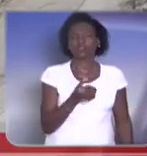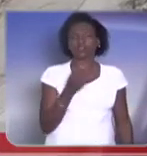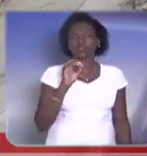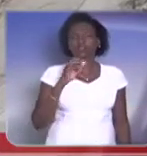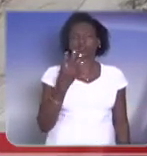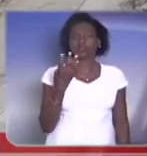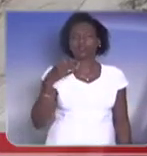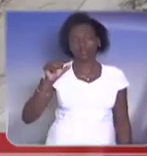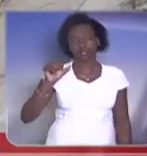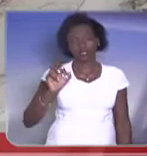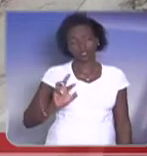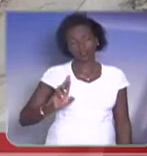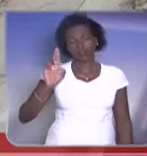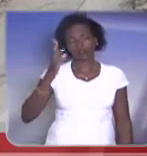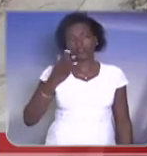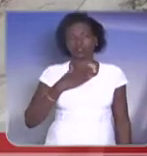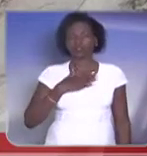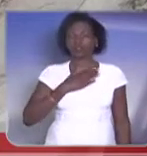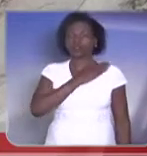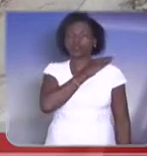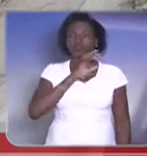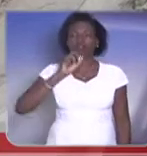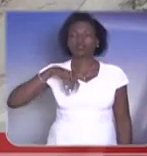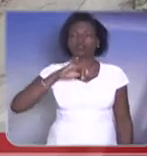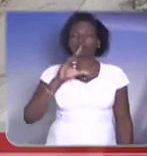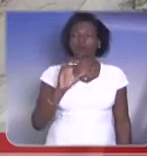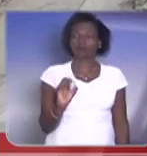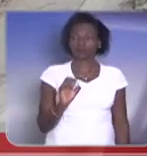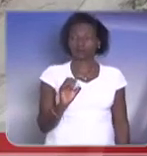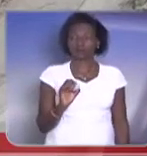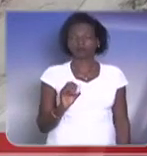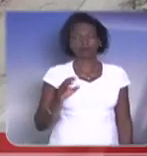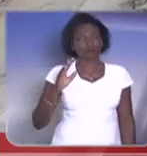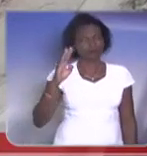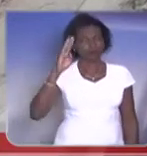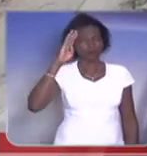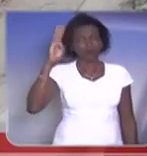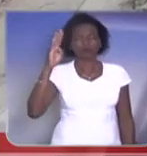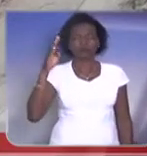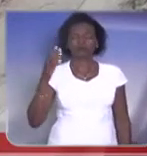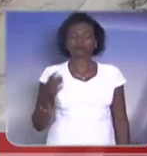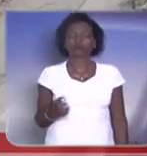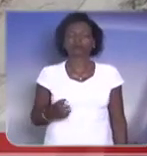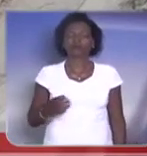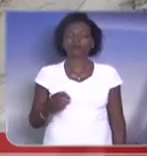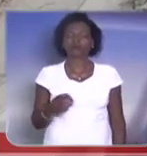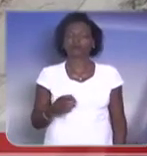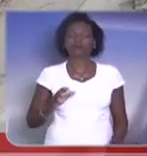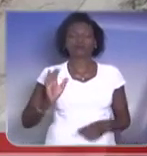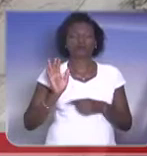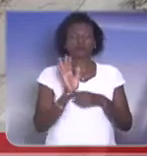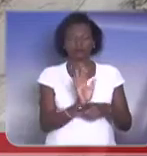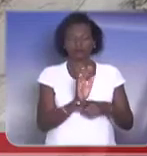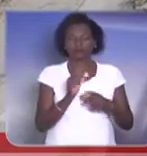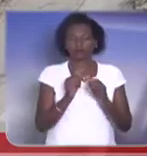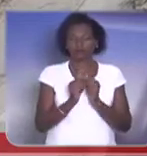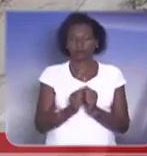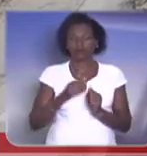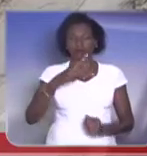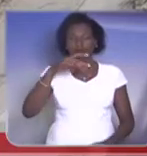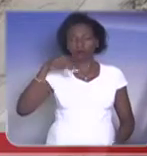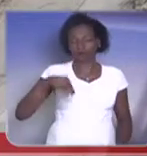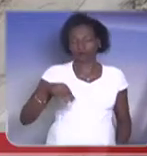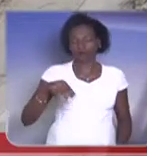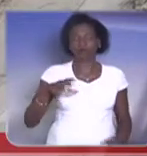minha e do Coronel Camilo. Fundamental é manter a cooperação já estabelecida nesse terreno entre a PM